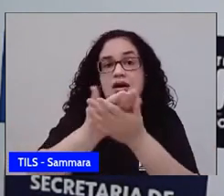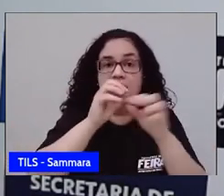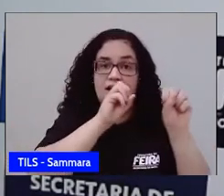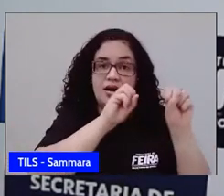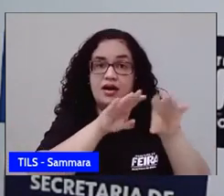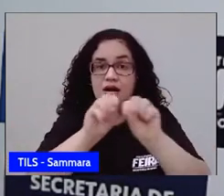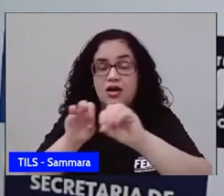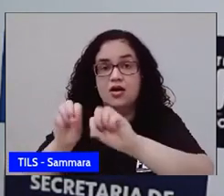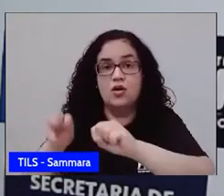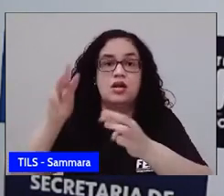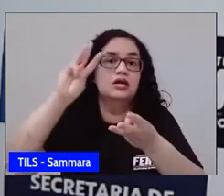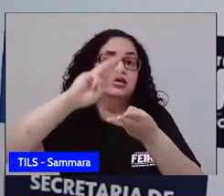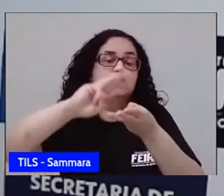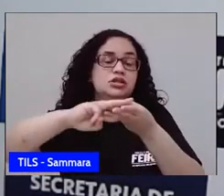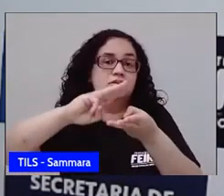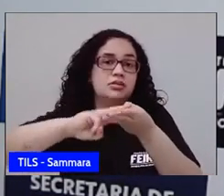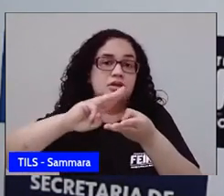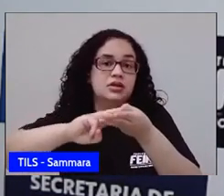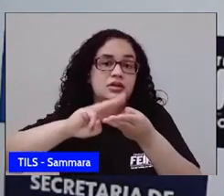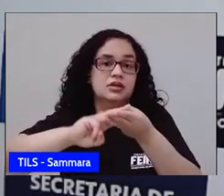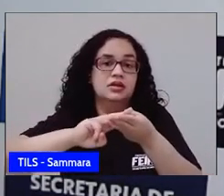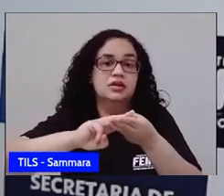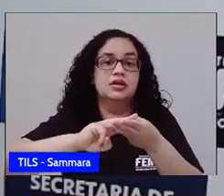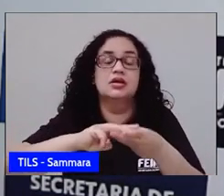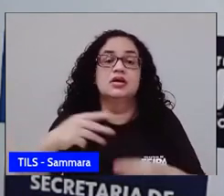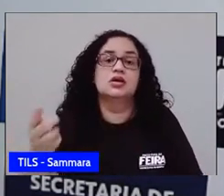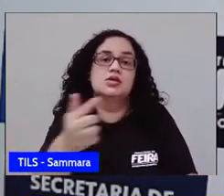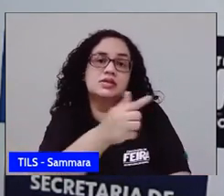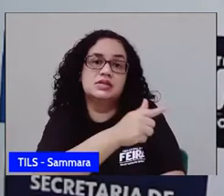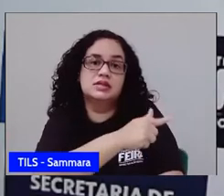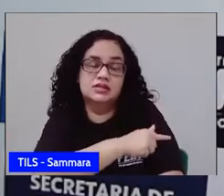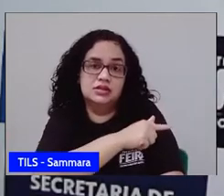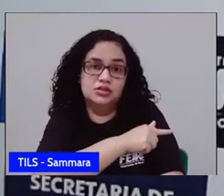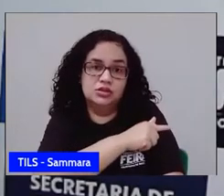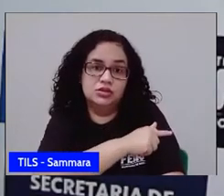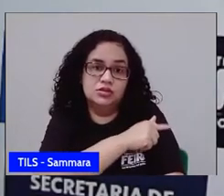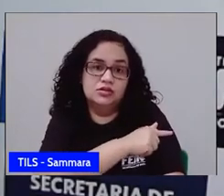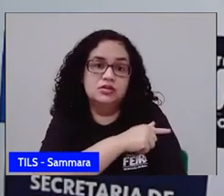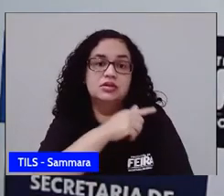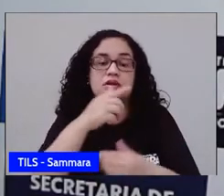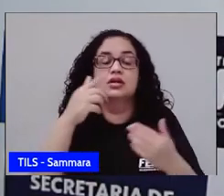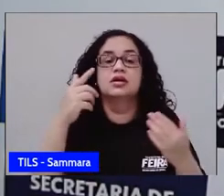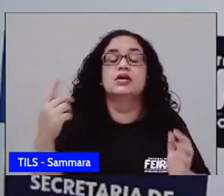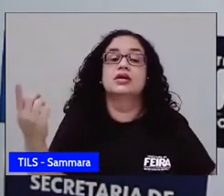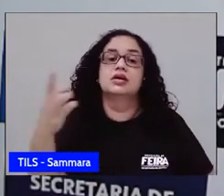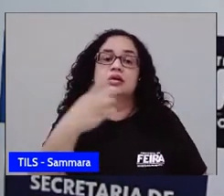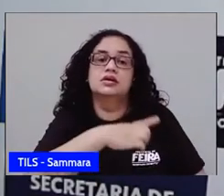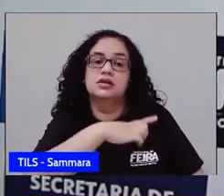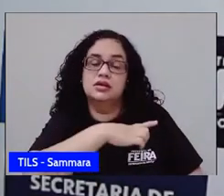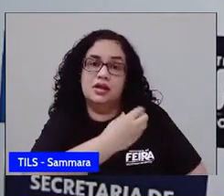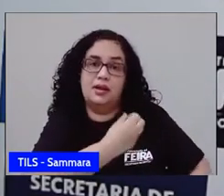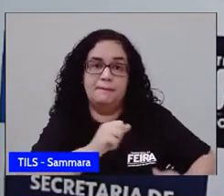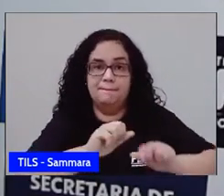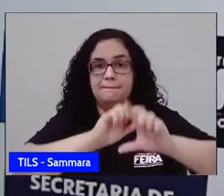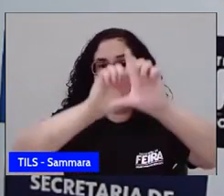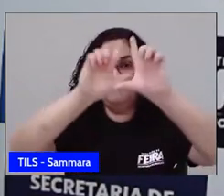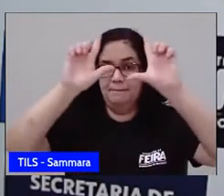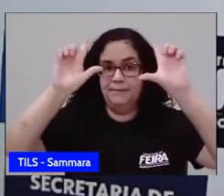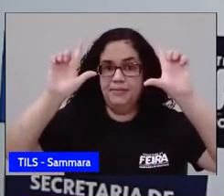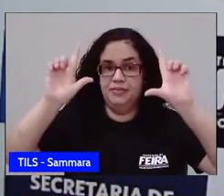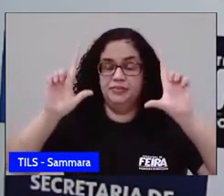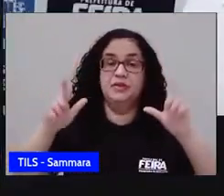matemática para o sétimo ano. Já vamos colocar a apresentação na tela,